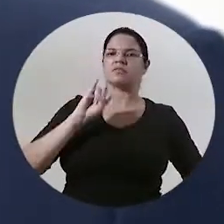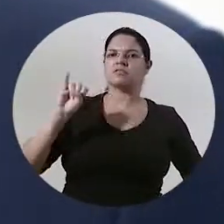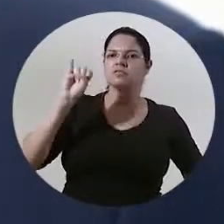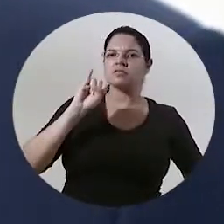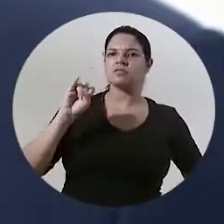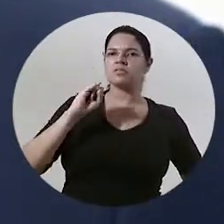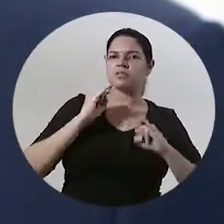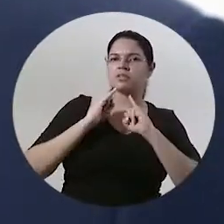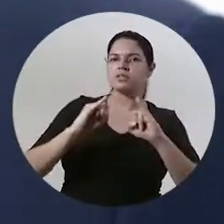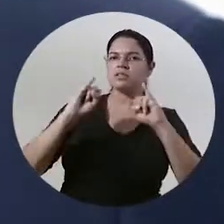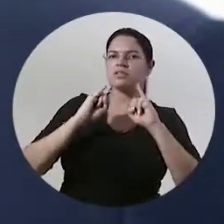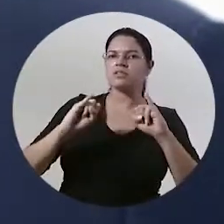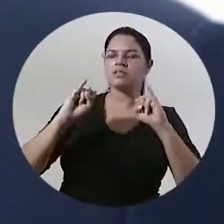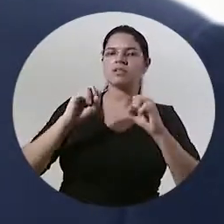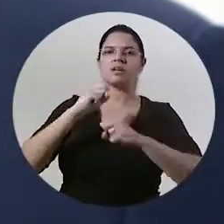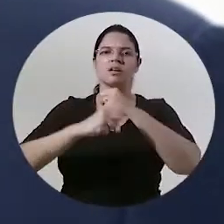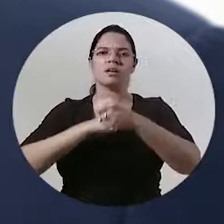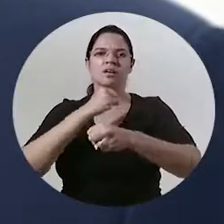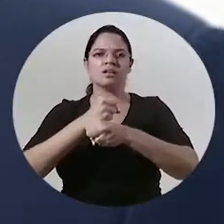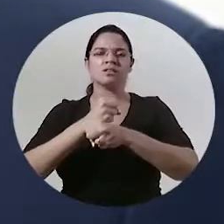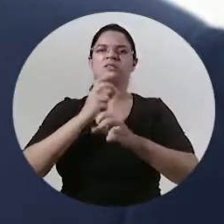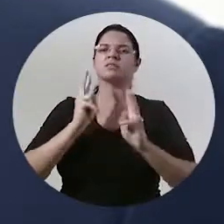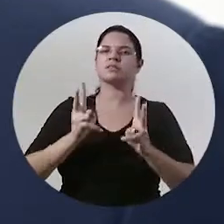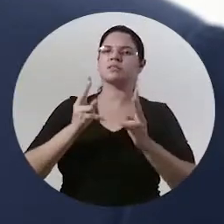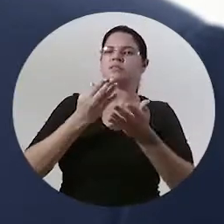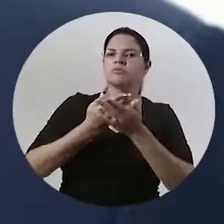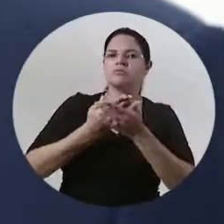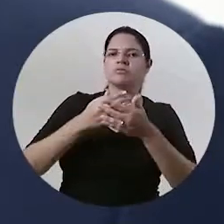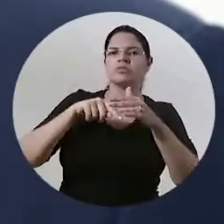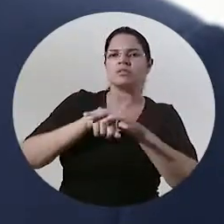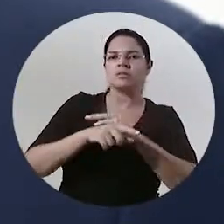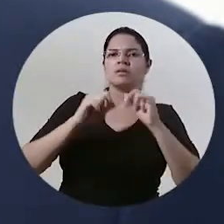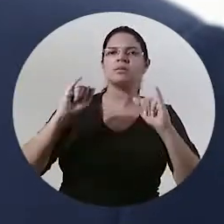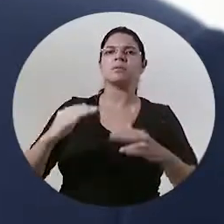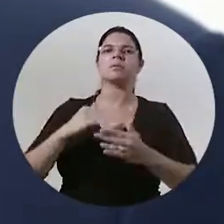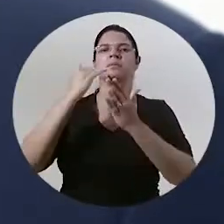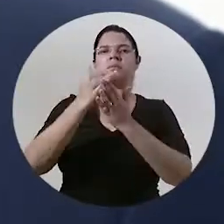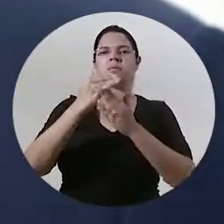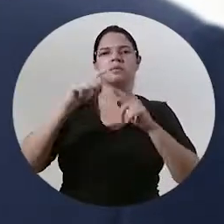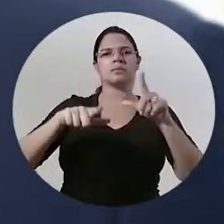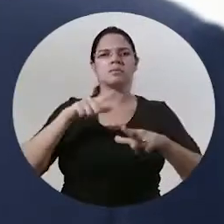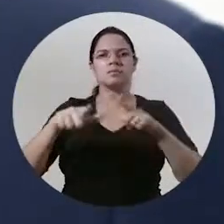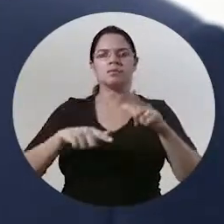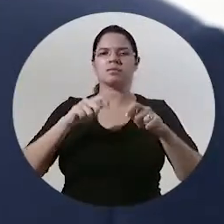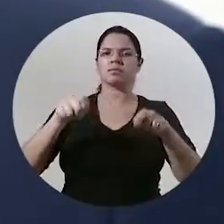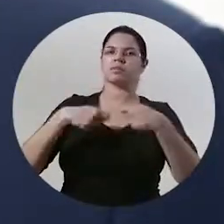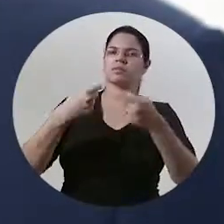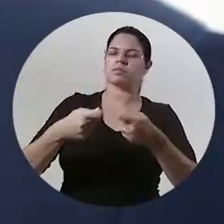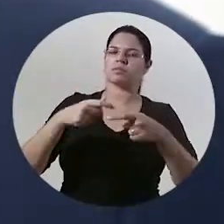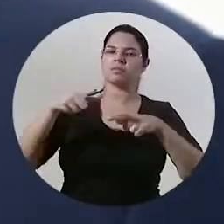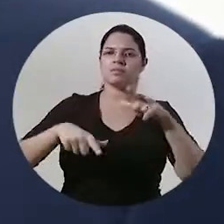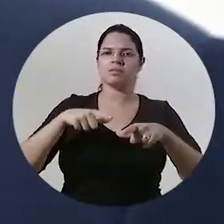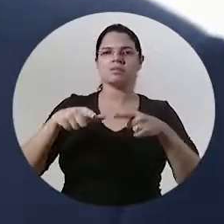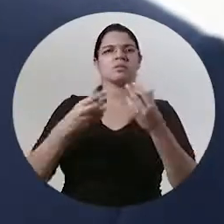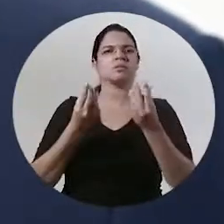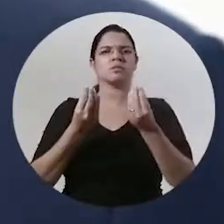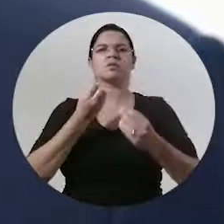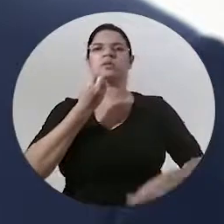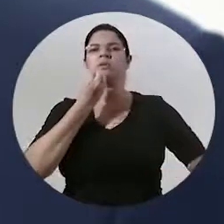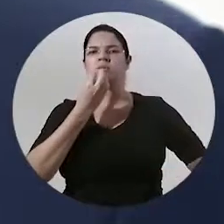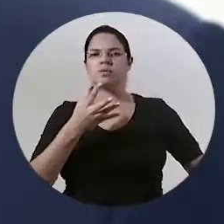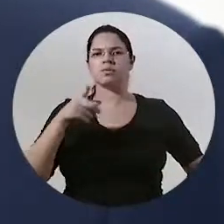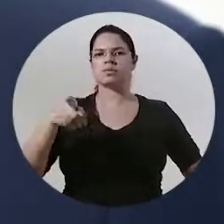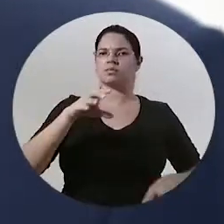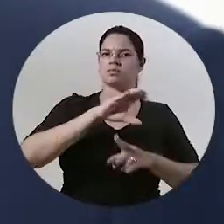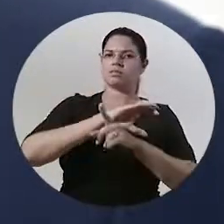anos nós vamos tomando de modo que eu creio que nós estamos num trabalho num serviço uma entrega de serviço muito boa que essa comunidade